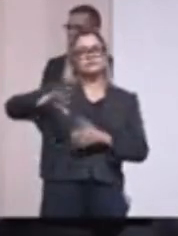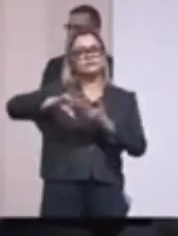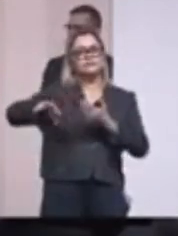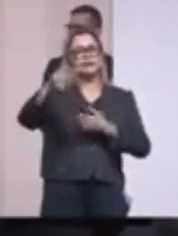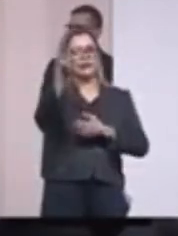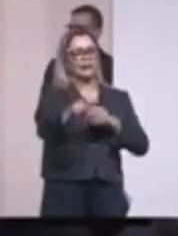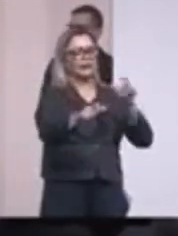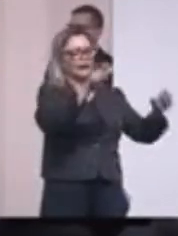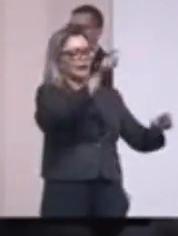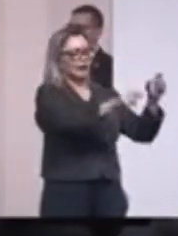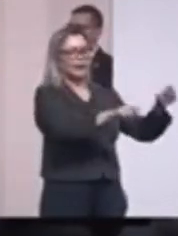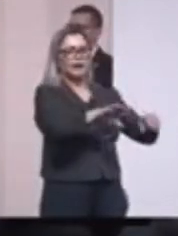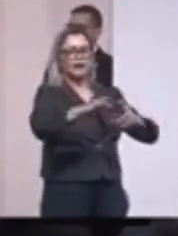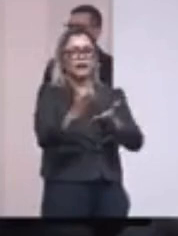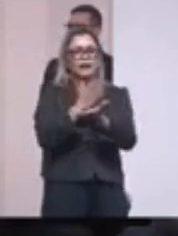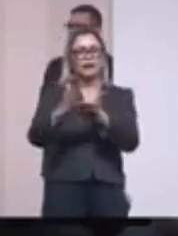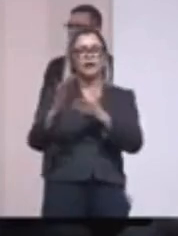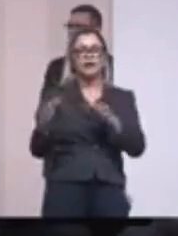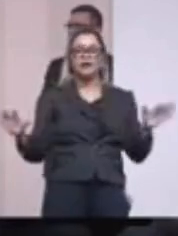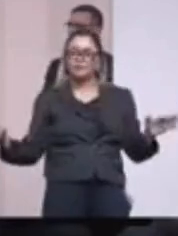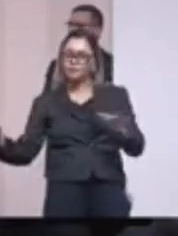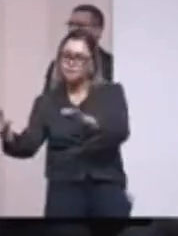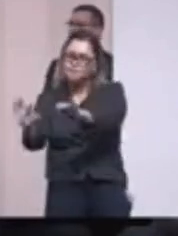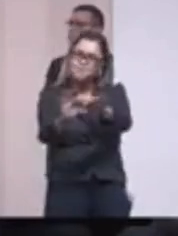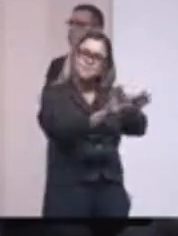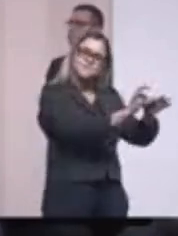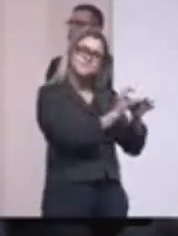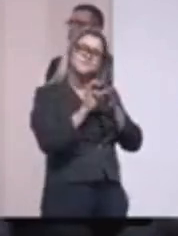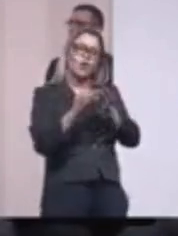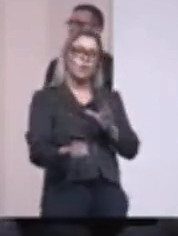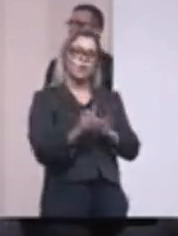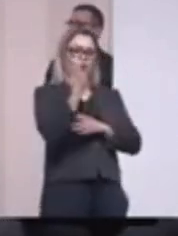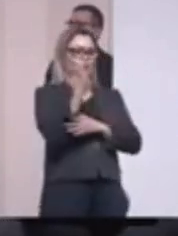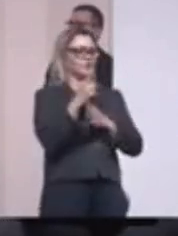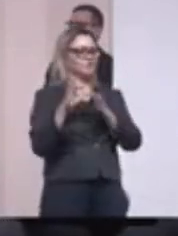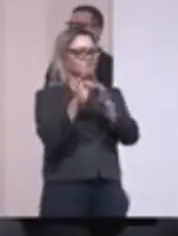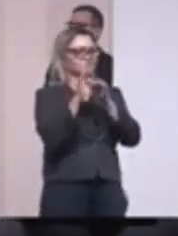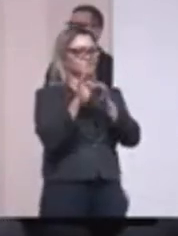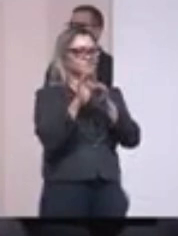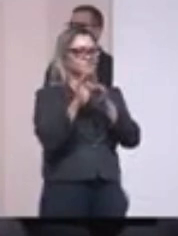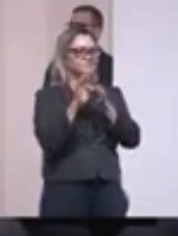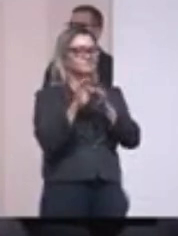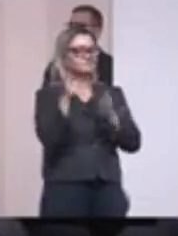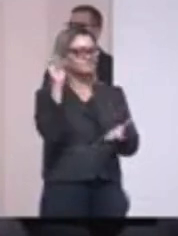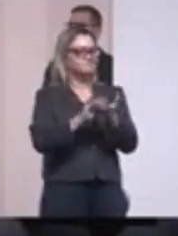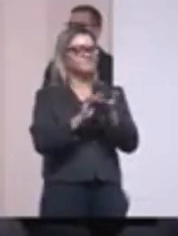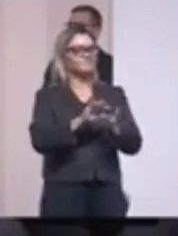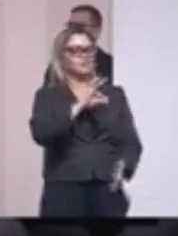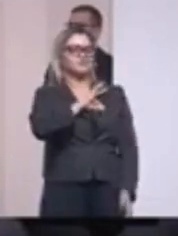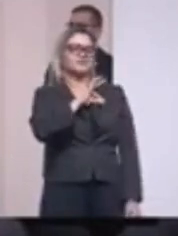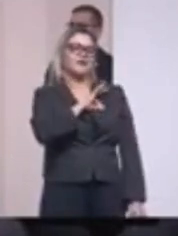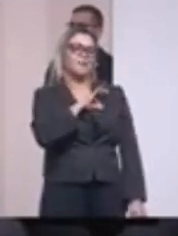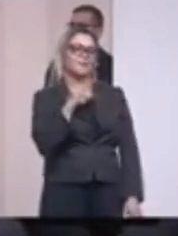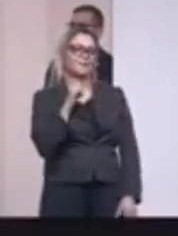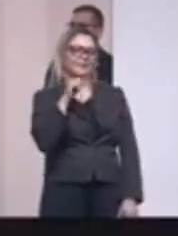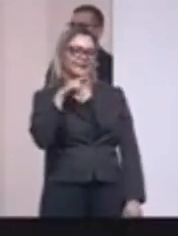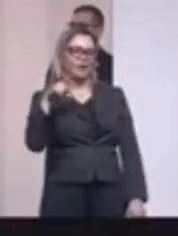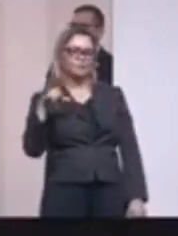o agente de escolta, essas carreiras são unificadas, se passa a ser uma carreira só, eles passam a ser de fato policiais penais.